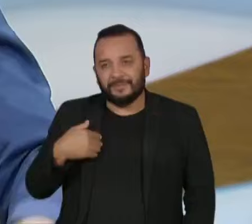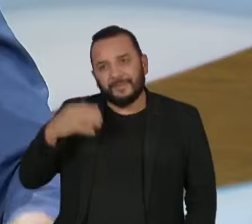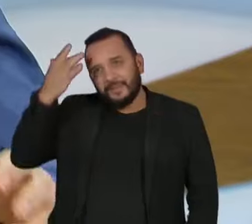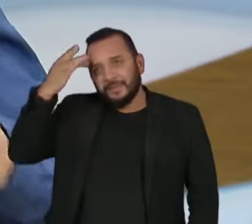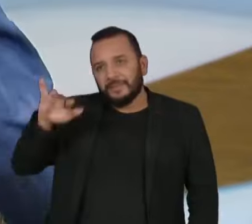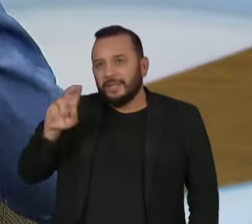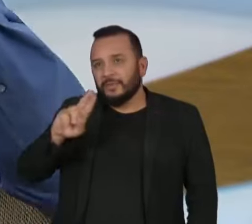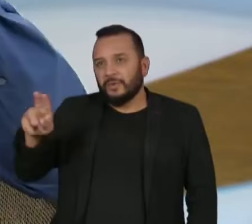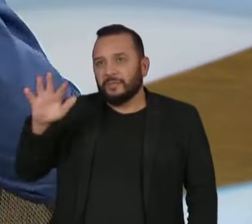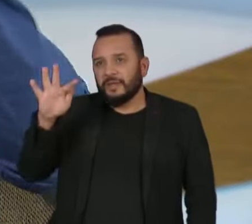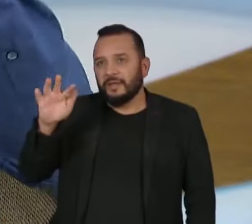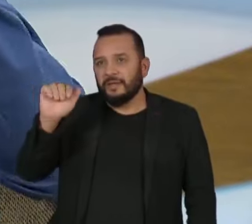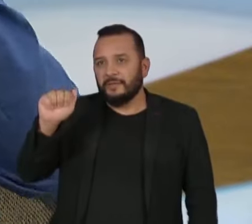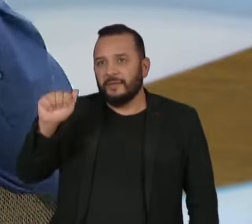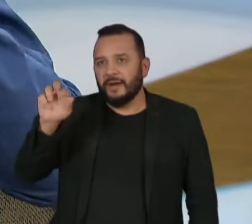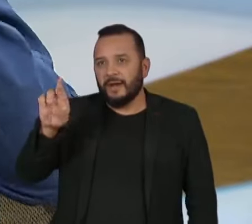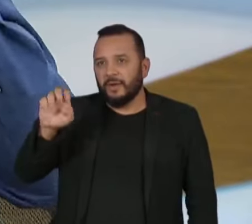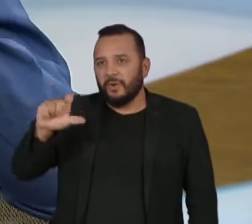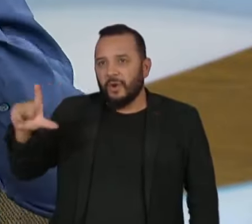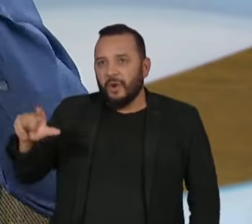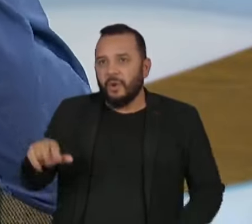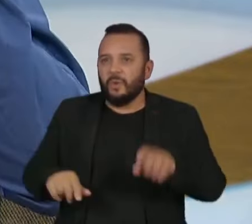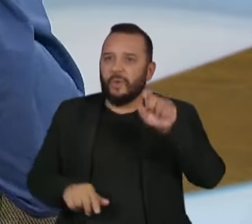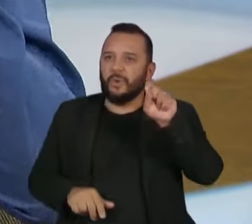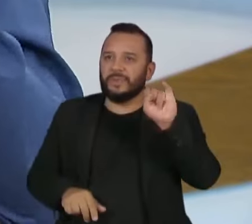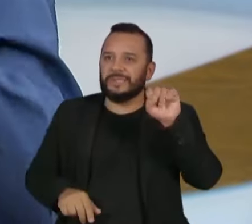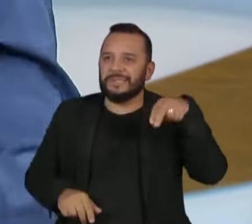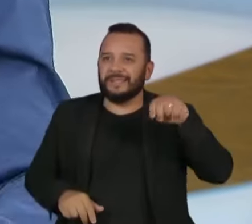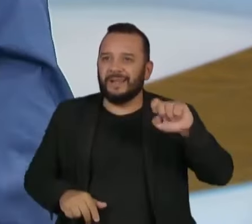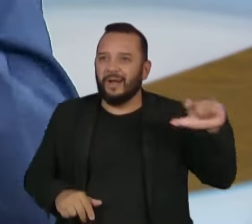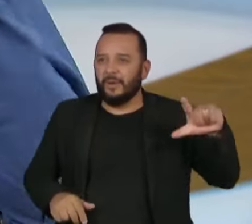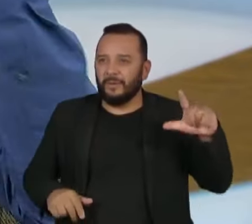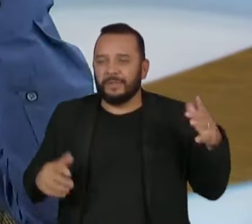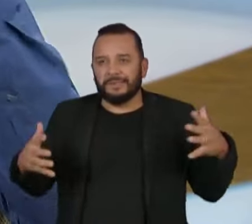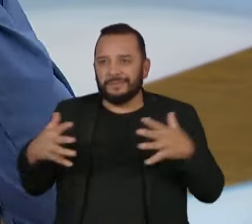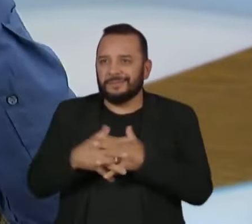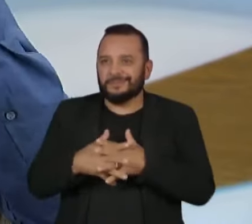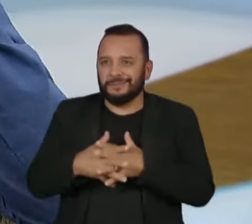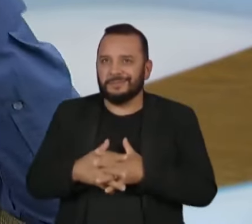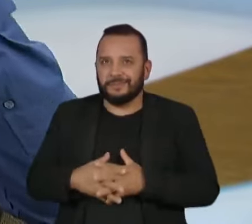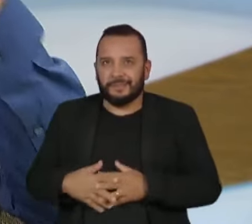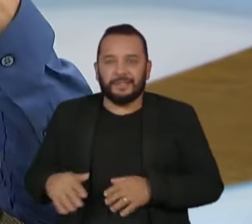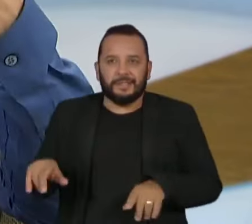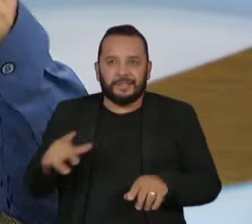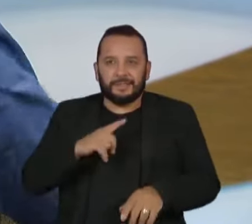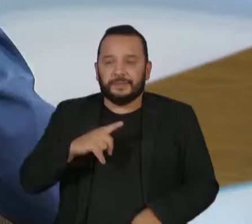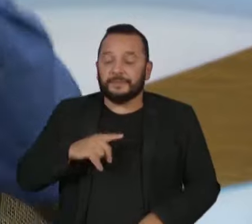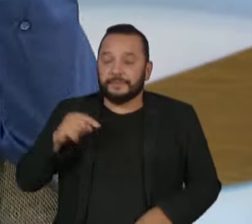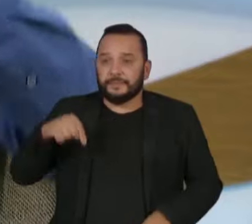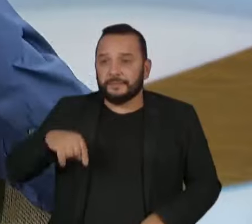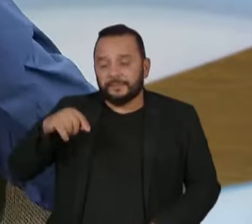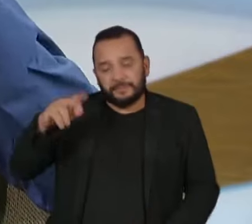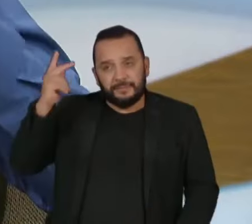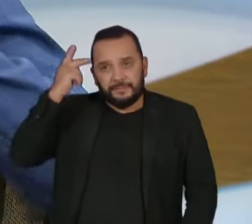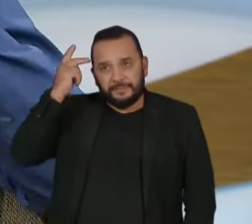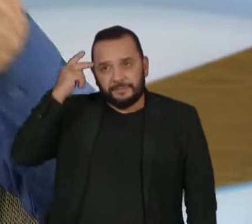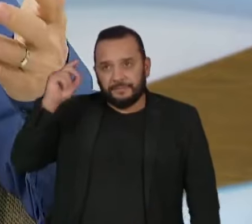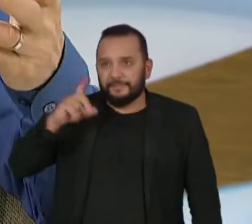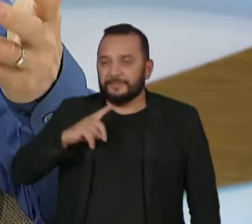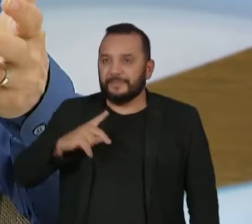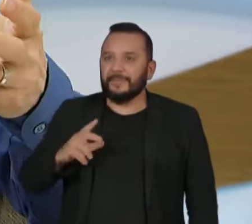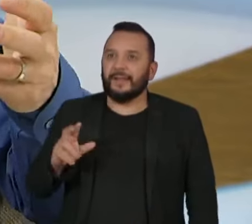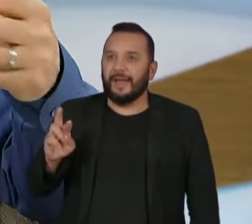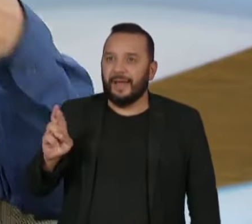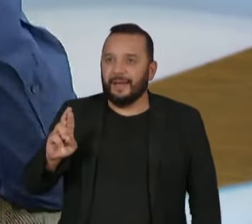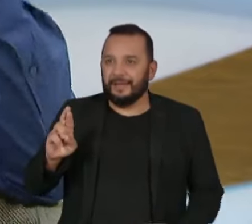sinal, entendeu? Tem certas coisas assim que ainda me batem. E o R, paulistano, é atenuado quando